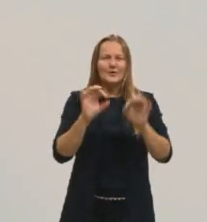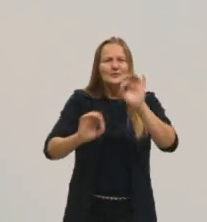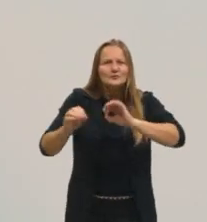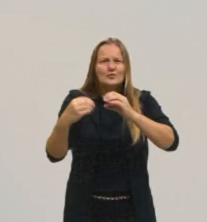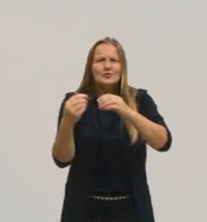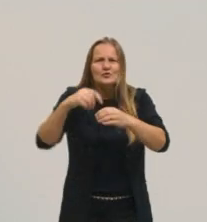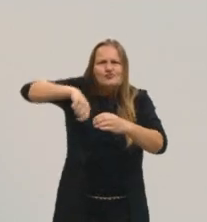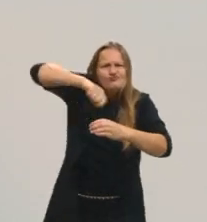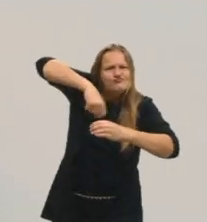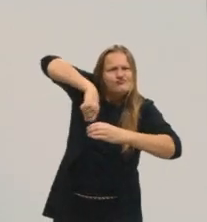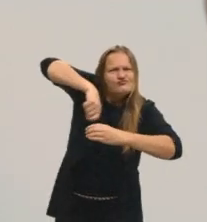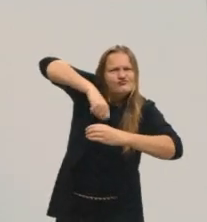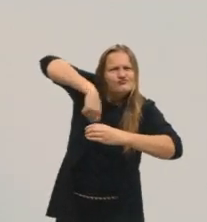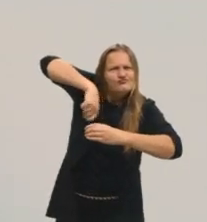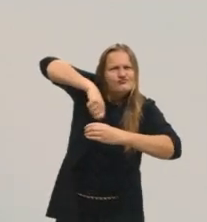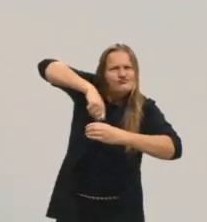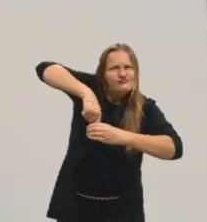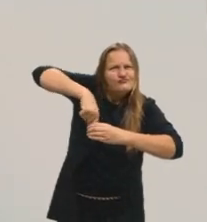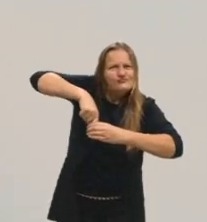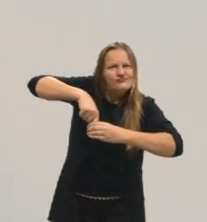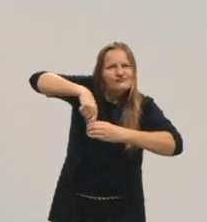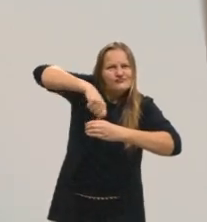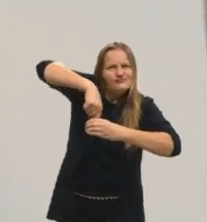mistura, areia, óleo e água.